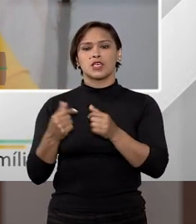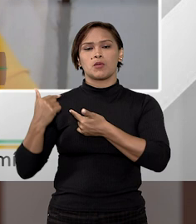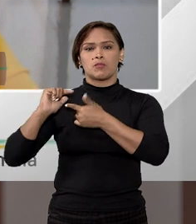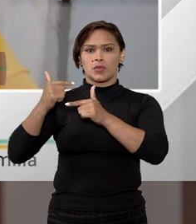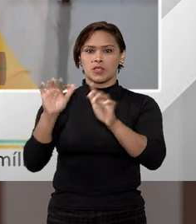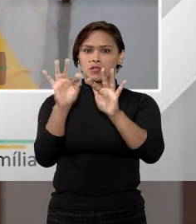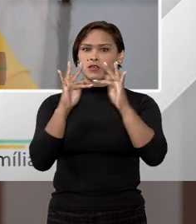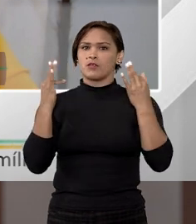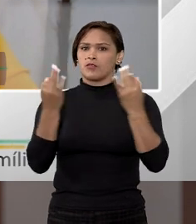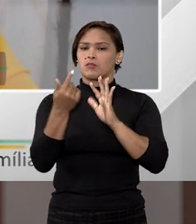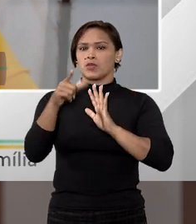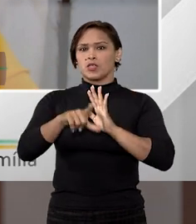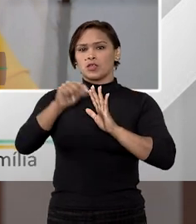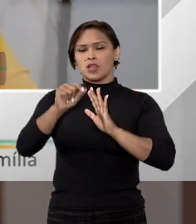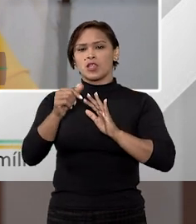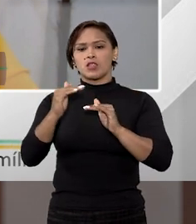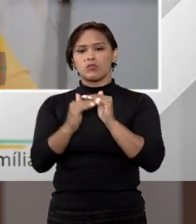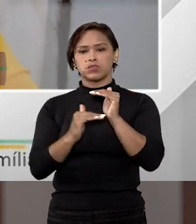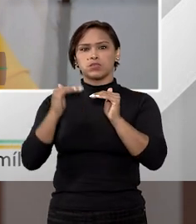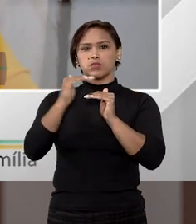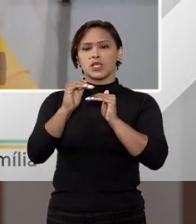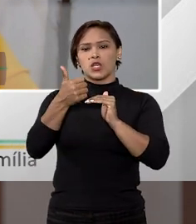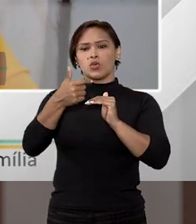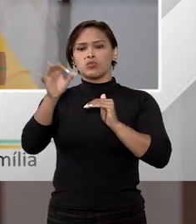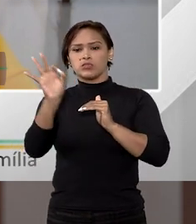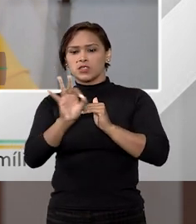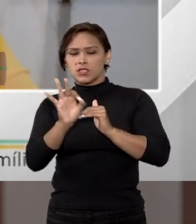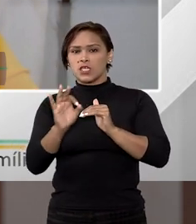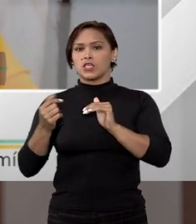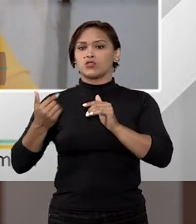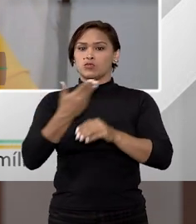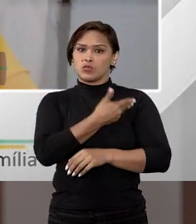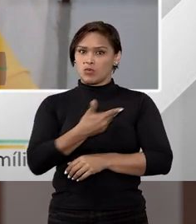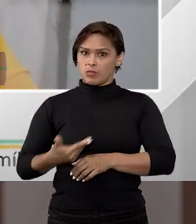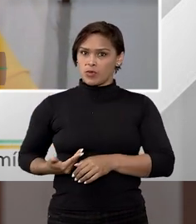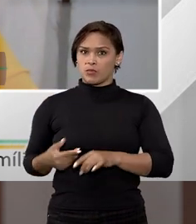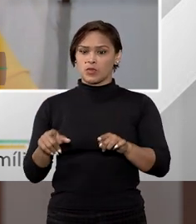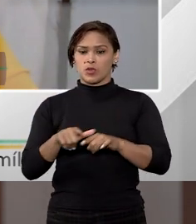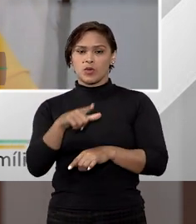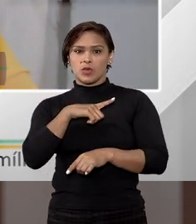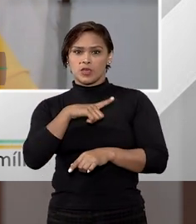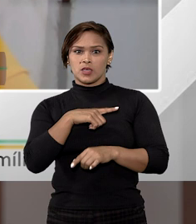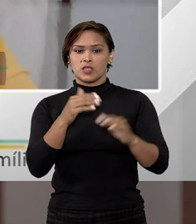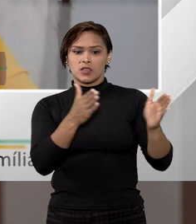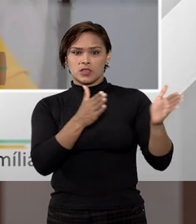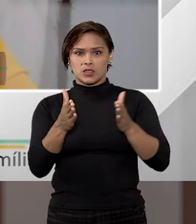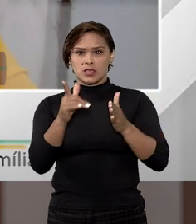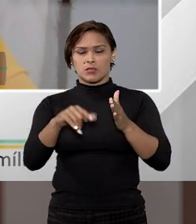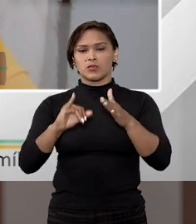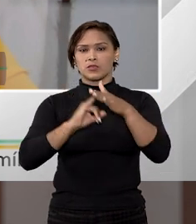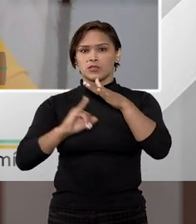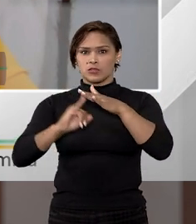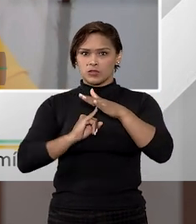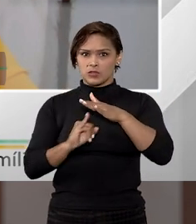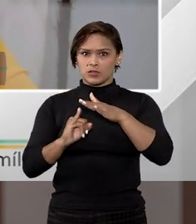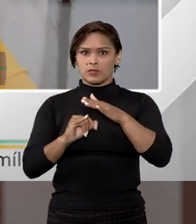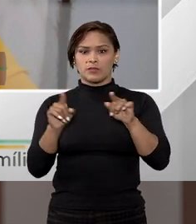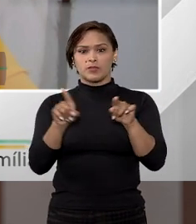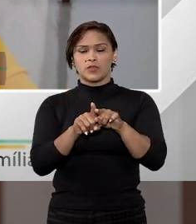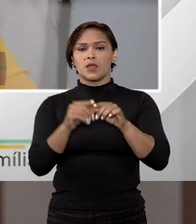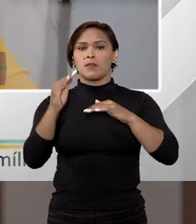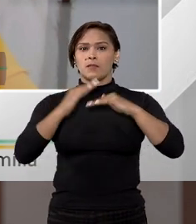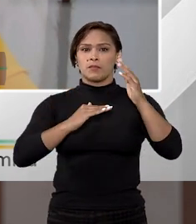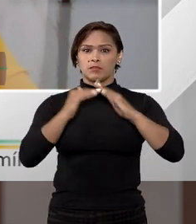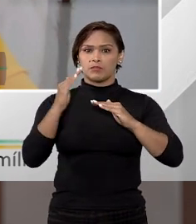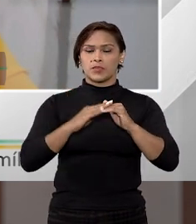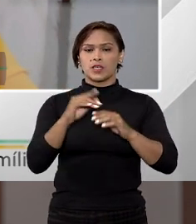patrimônio, o bem escolhido, não ultrapasse um terço do seu patrimônio público existente ao tempo da instituição. Na